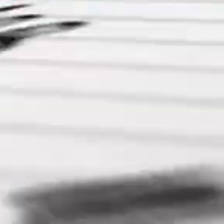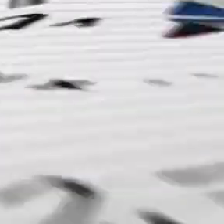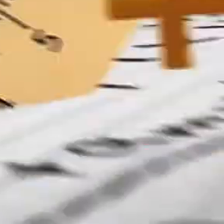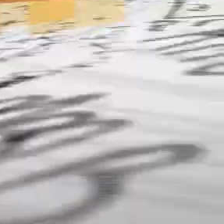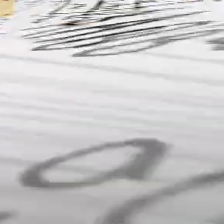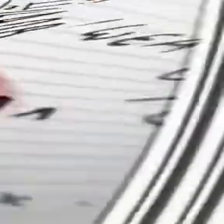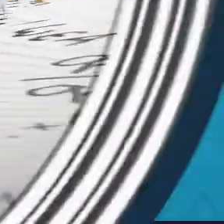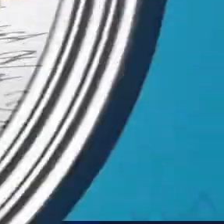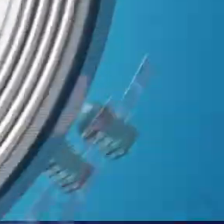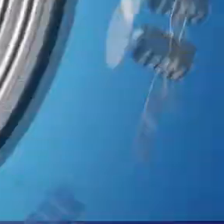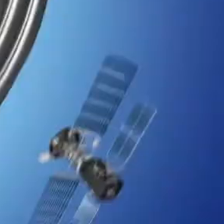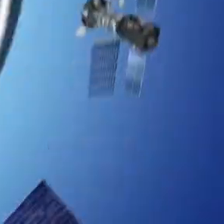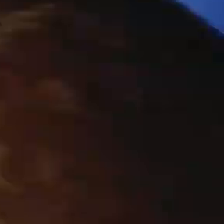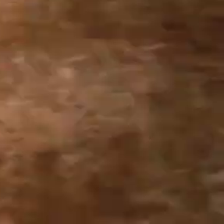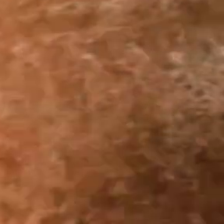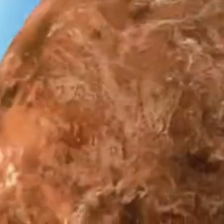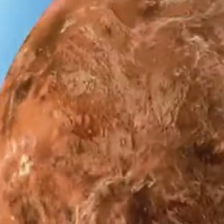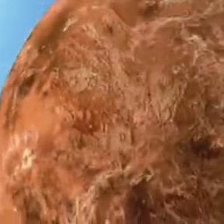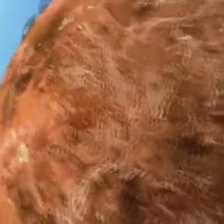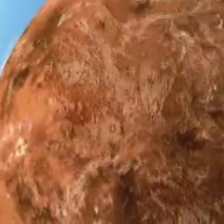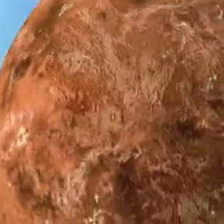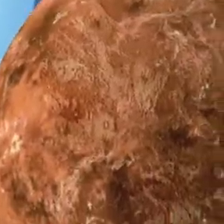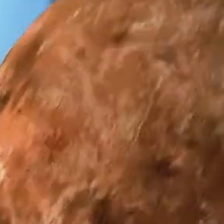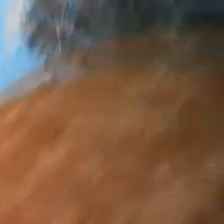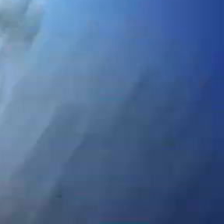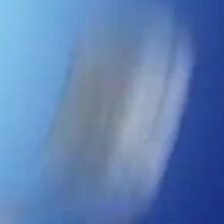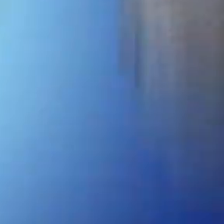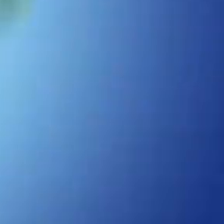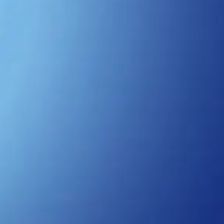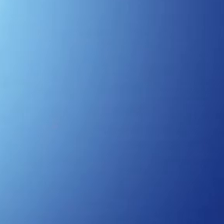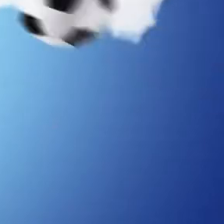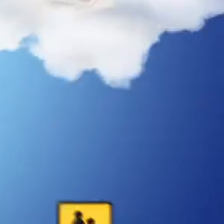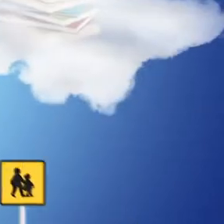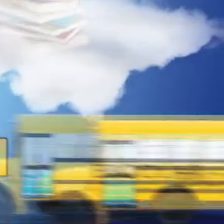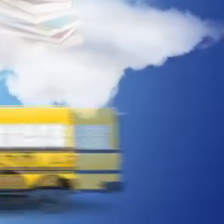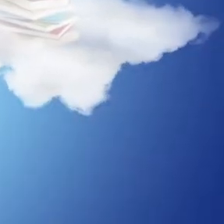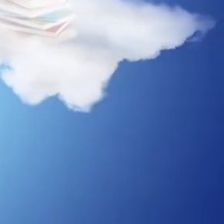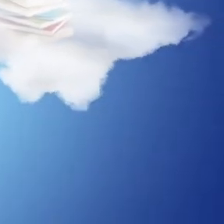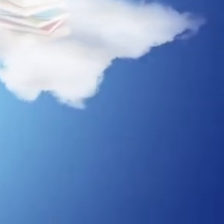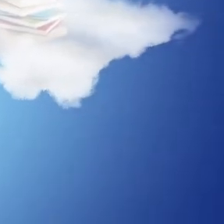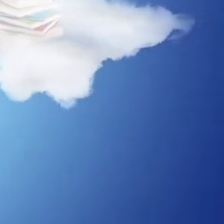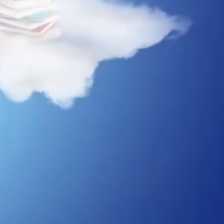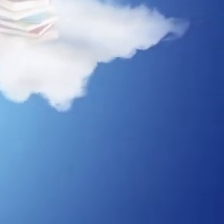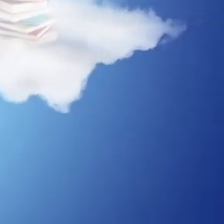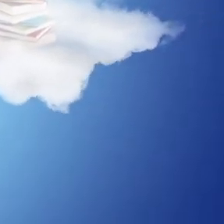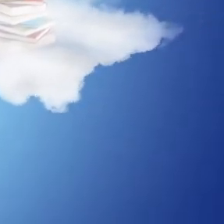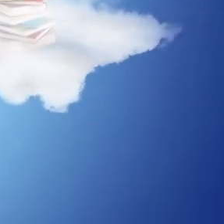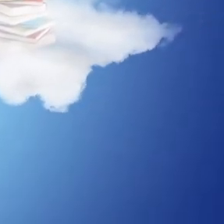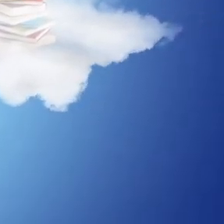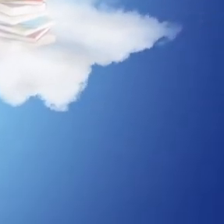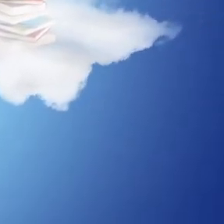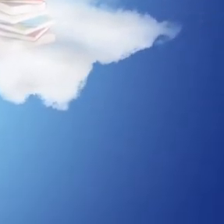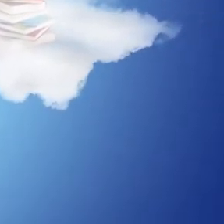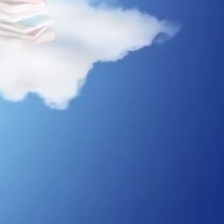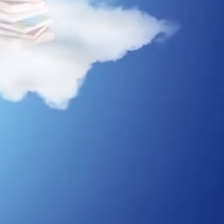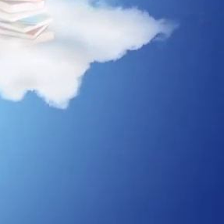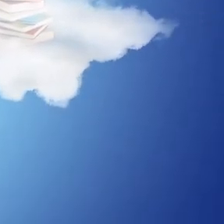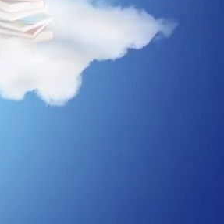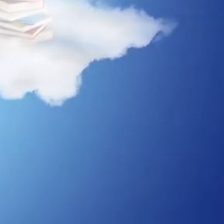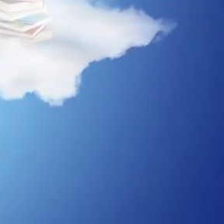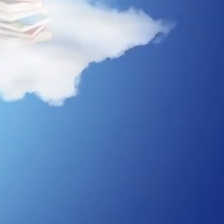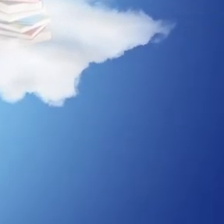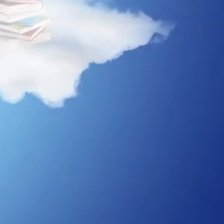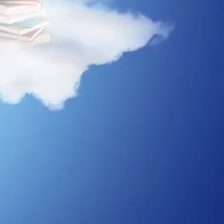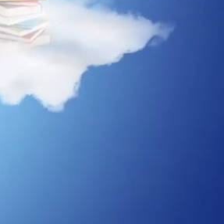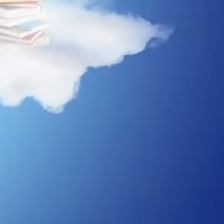Bons estudos e até